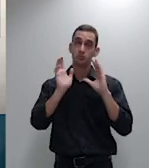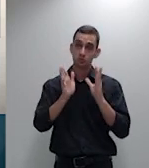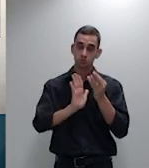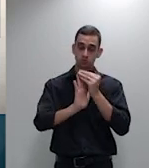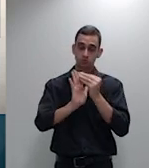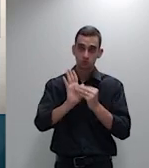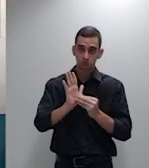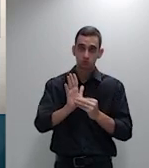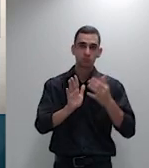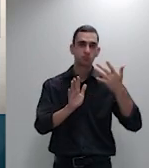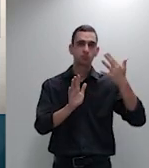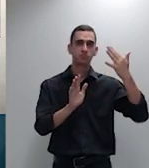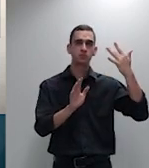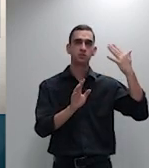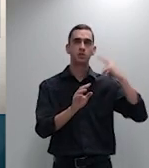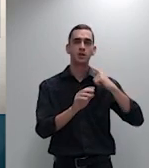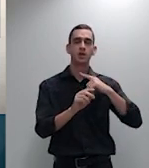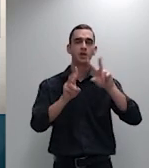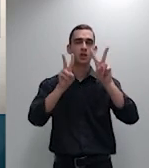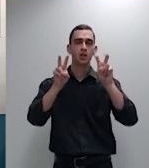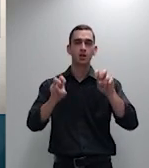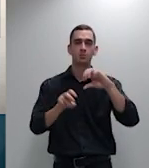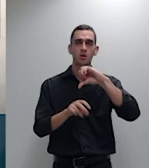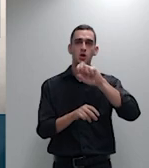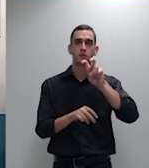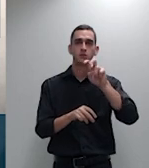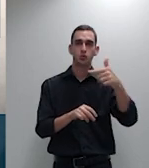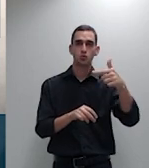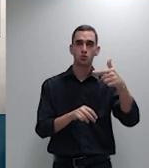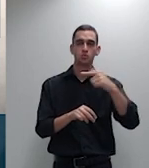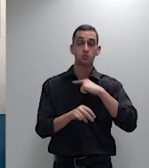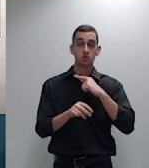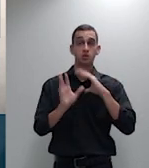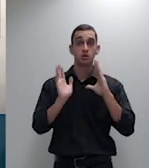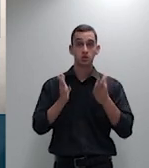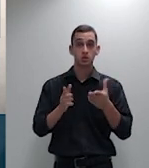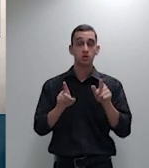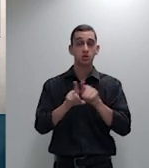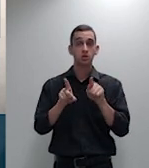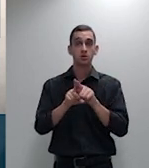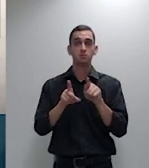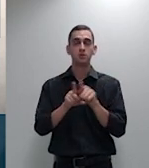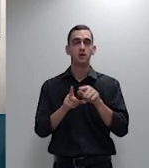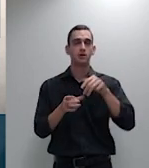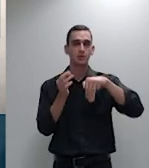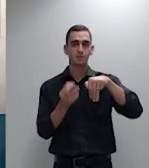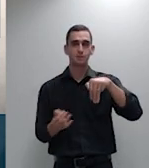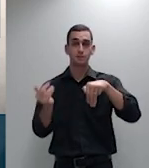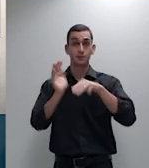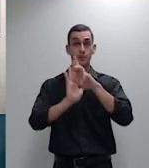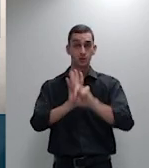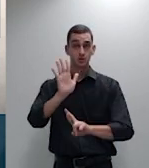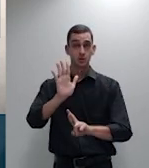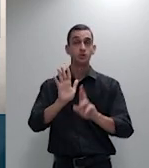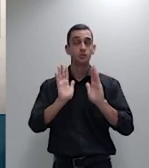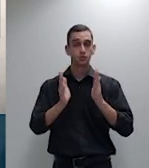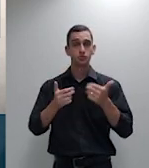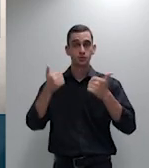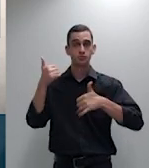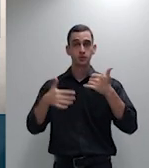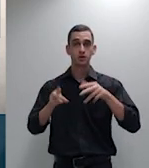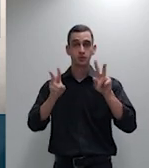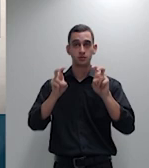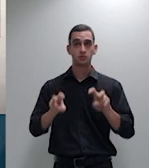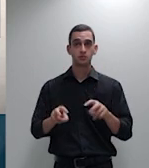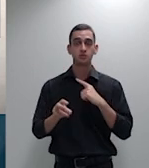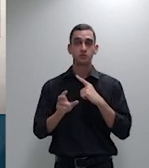do tema 952 e ressaltado pelo inimente relator daquele recurso ao procedimento